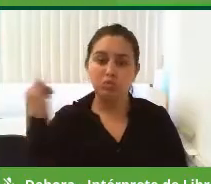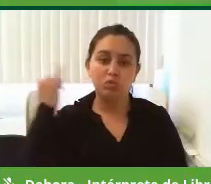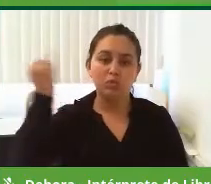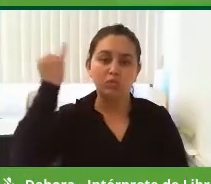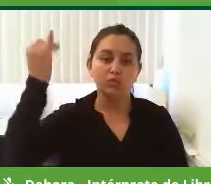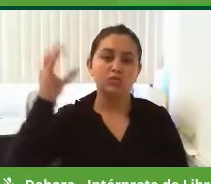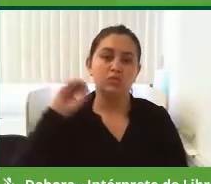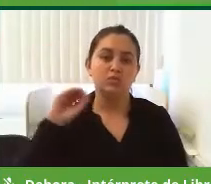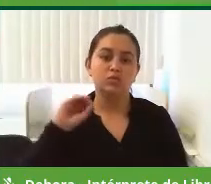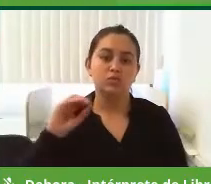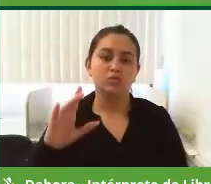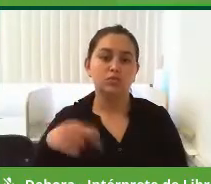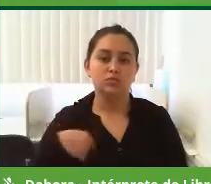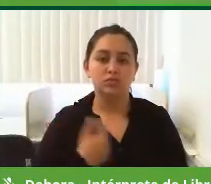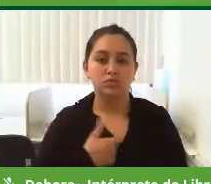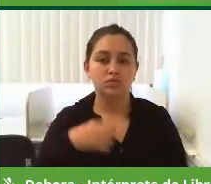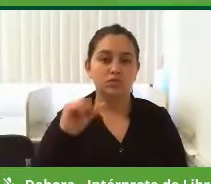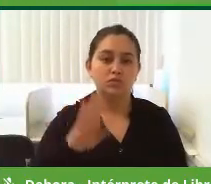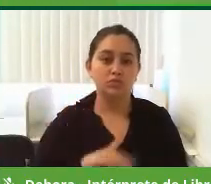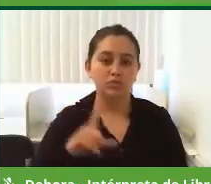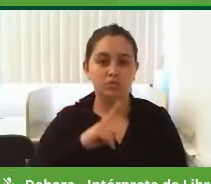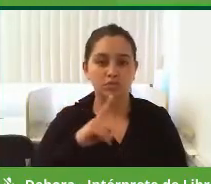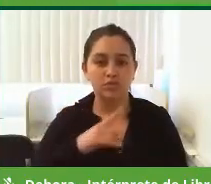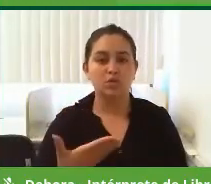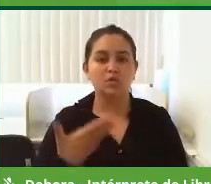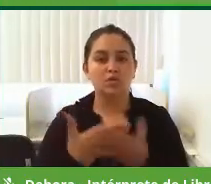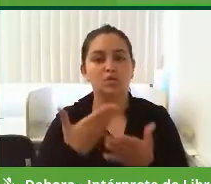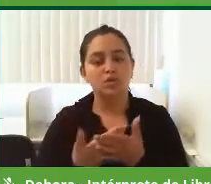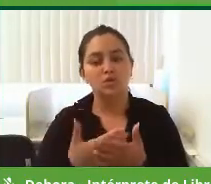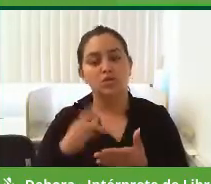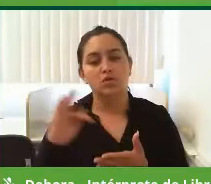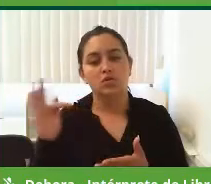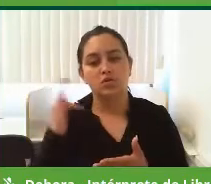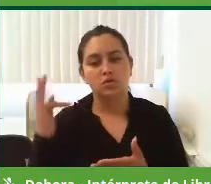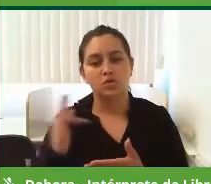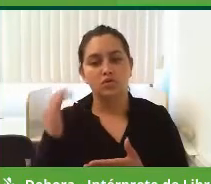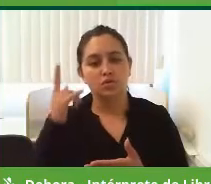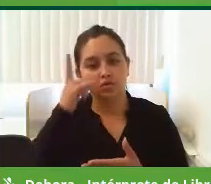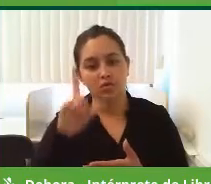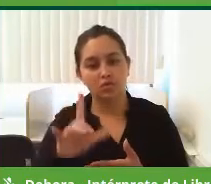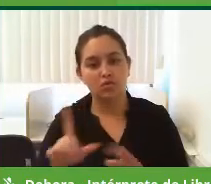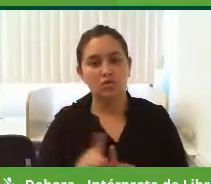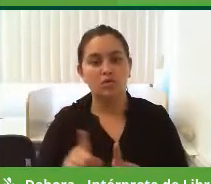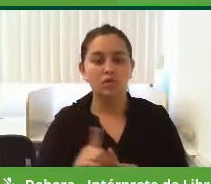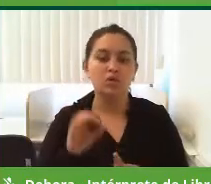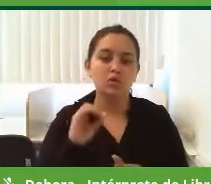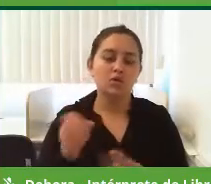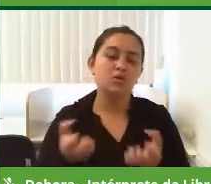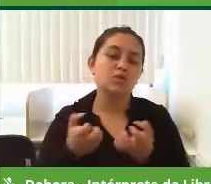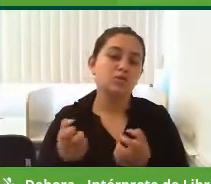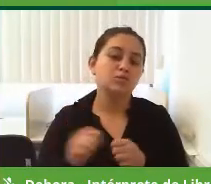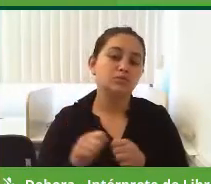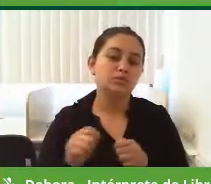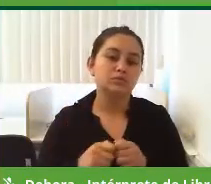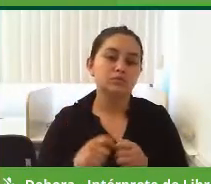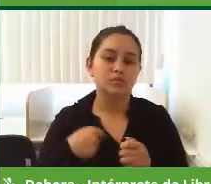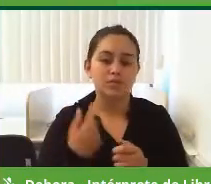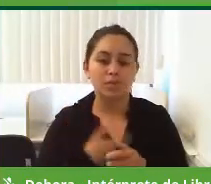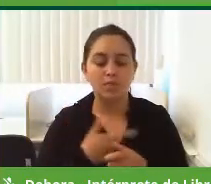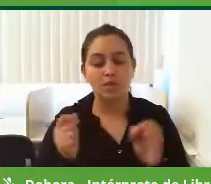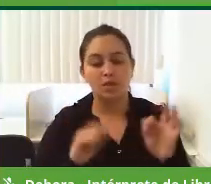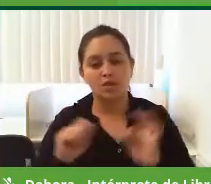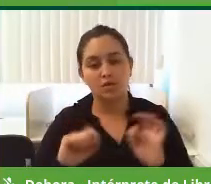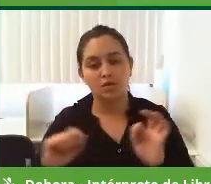Tanto é que aqui em São Pedro nós temos o Instituto Federal sempre para cá nessa época. Então, que nós queremos fazer? Vamos implantar